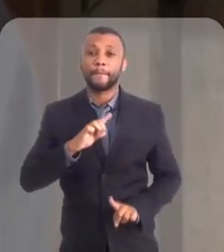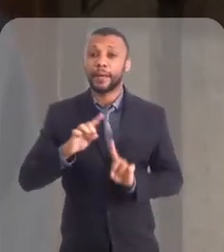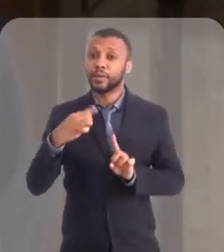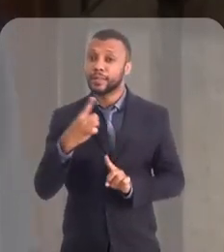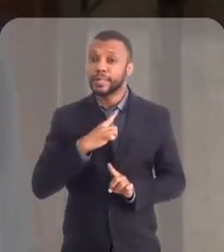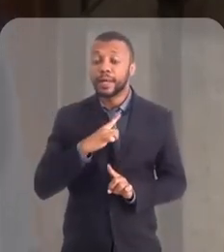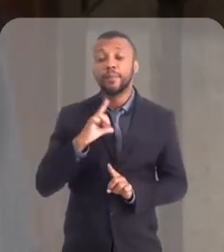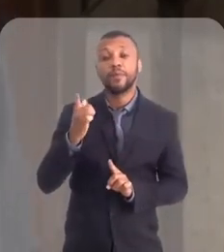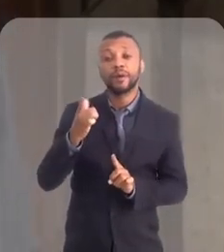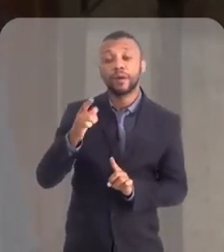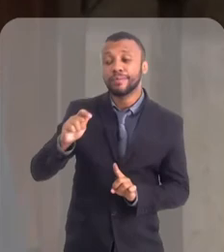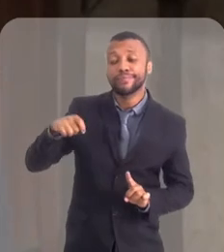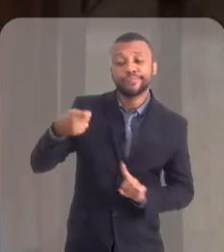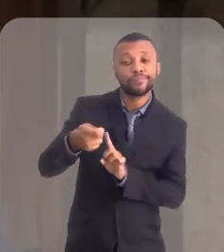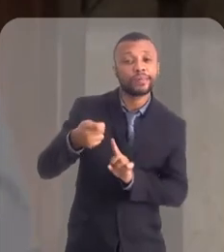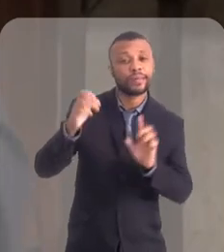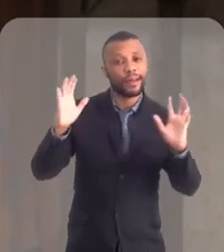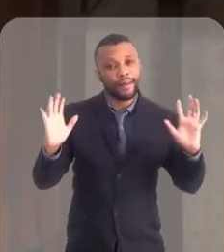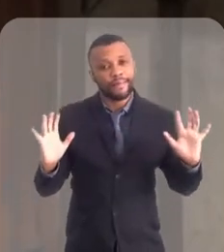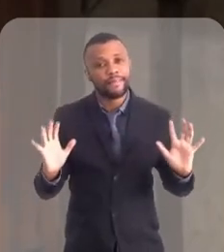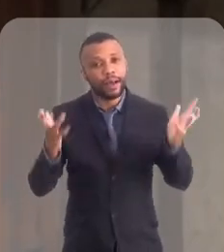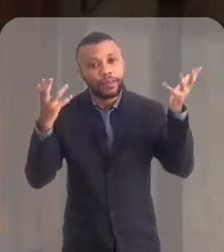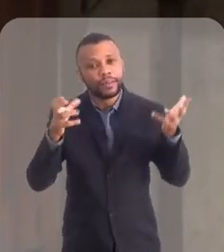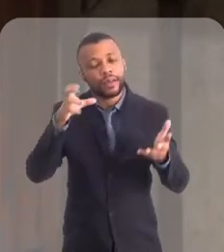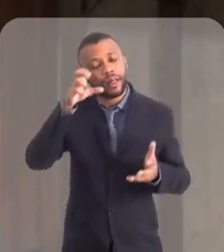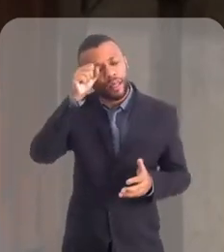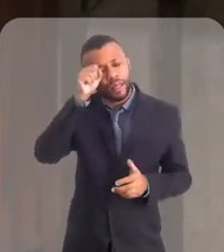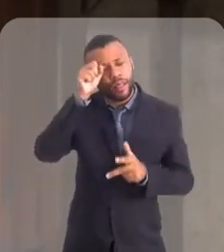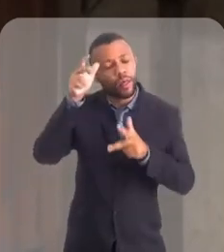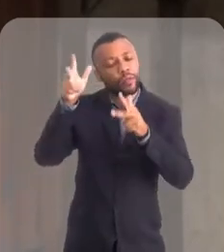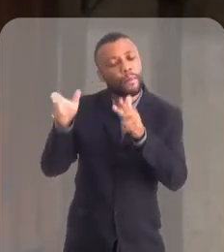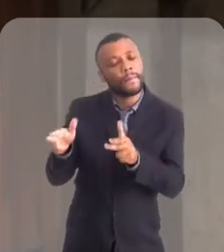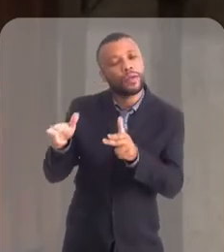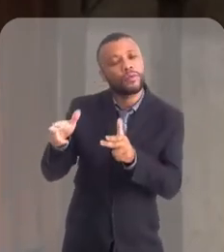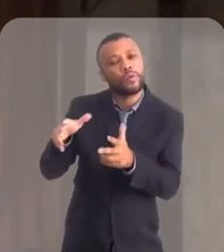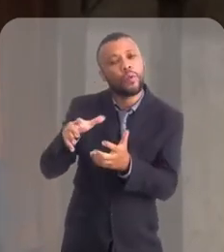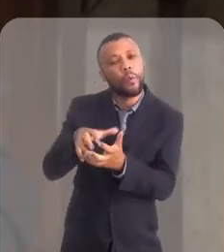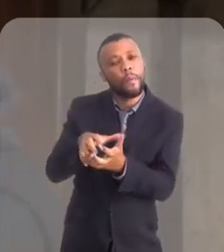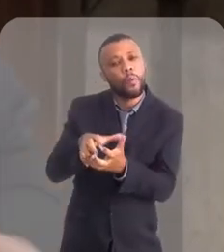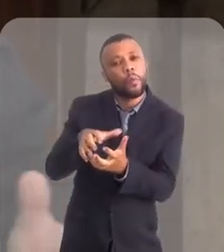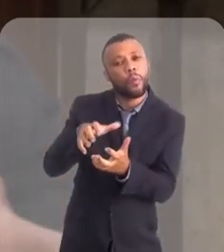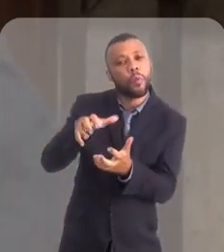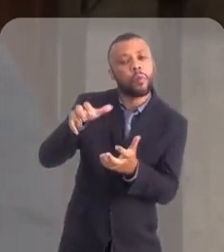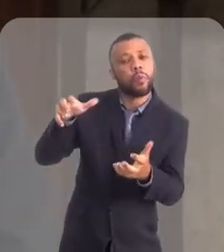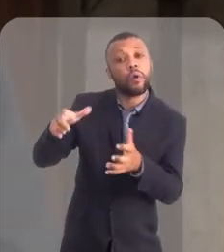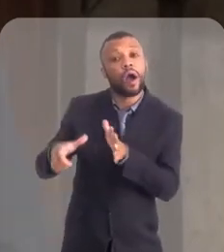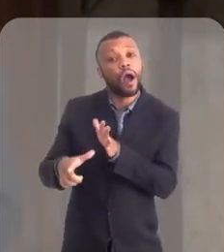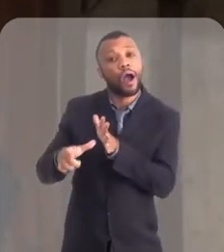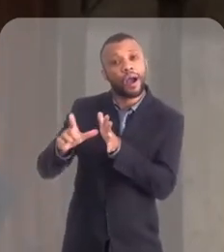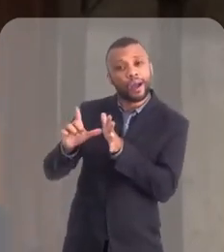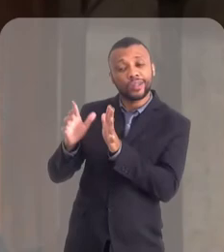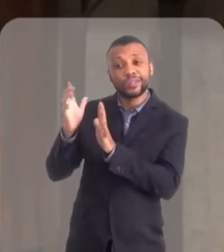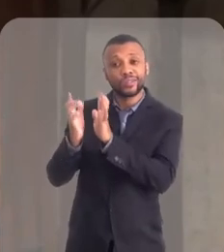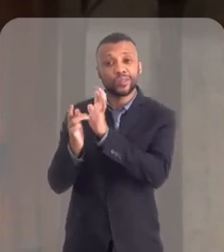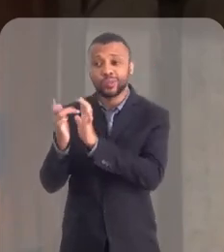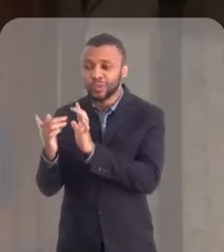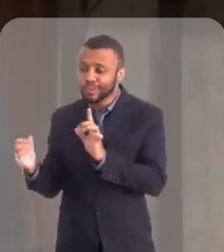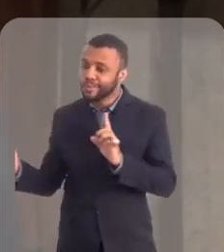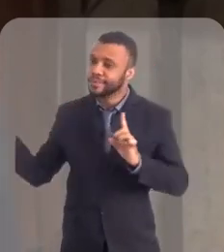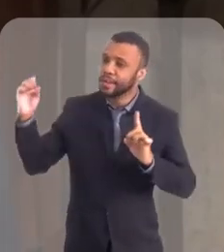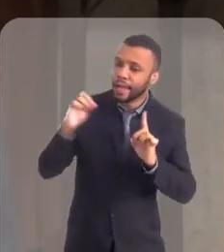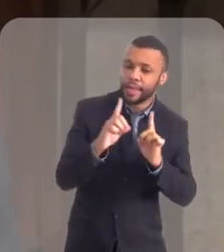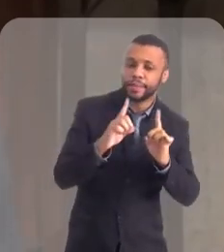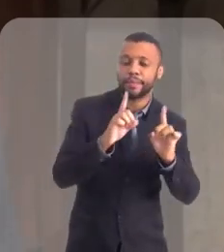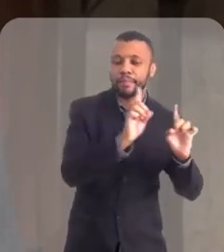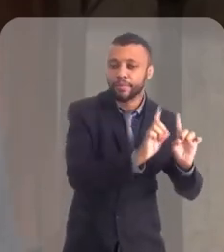nós temos um outro nome. É a festa da dormição. Porque é como se ela estivesse dormindo antes de que Jesus viesse